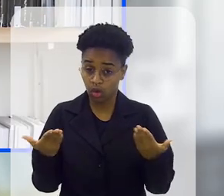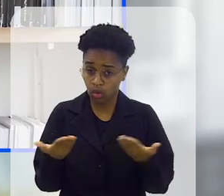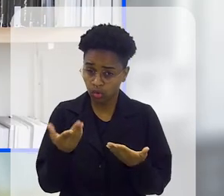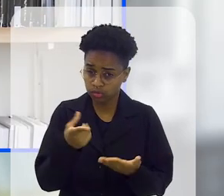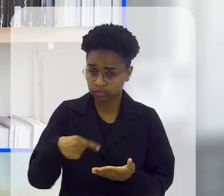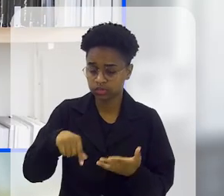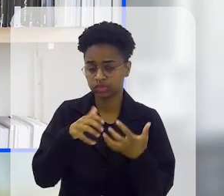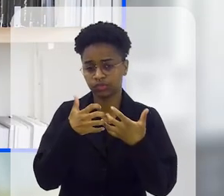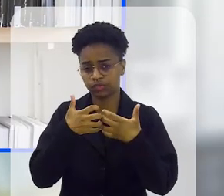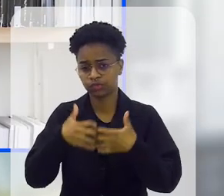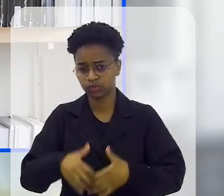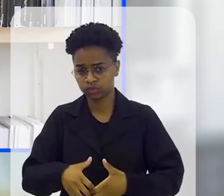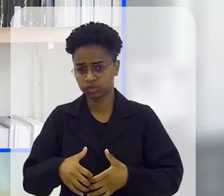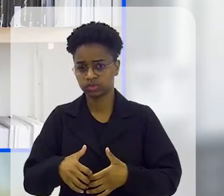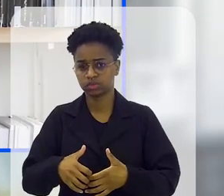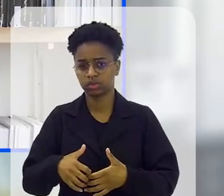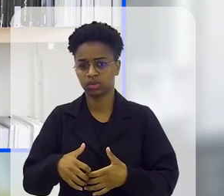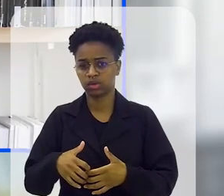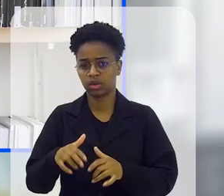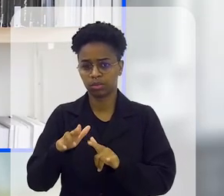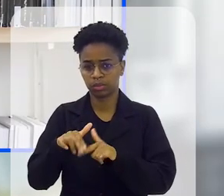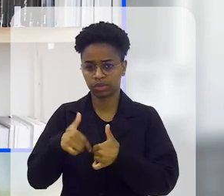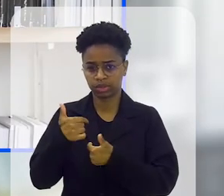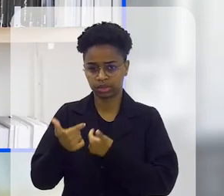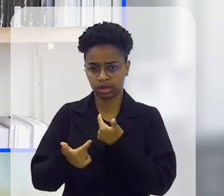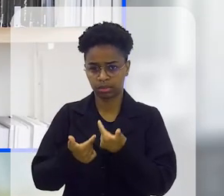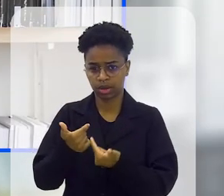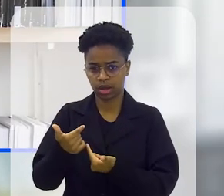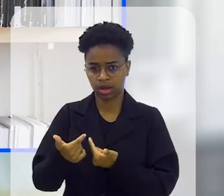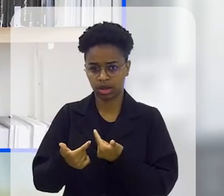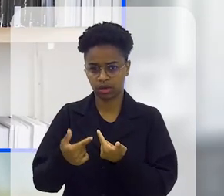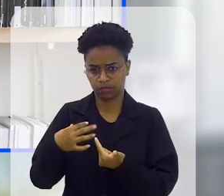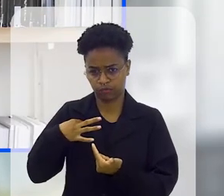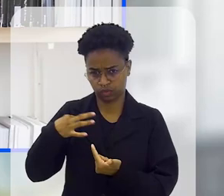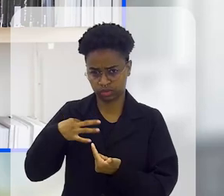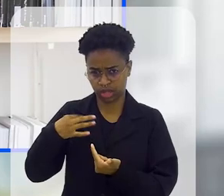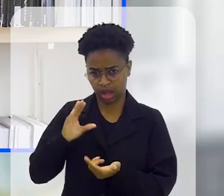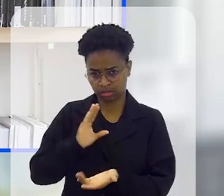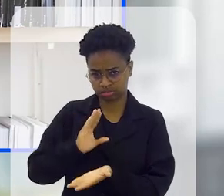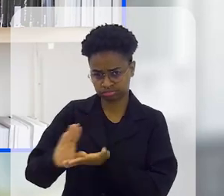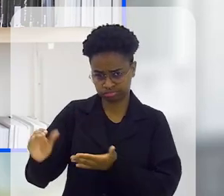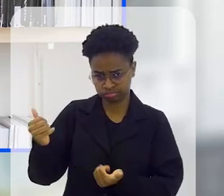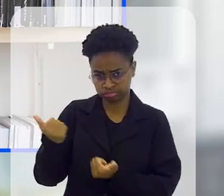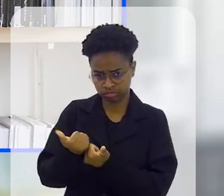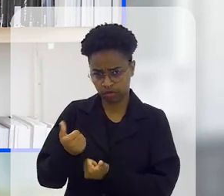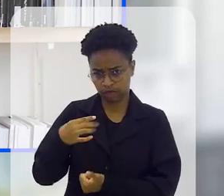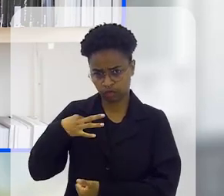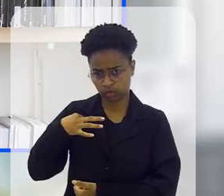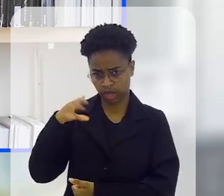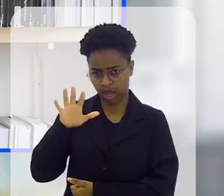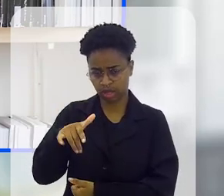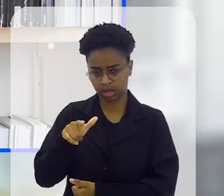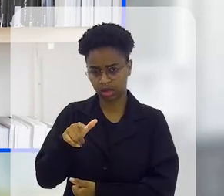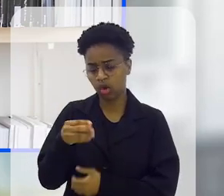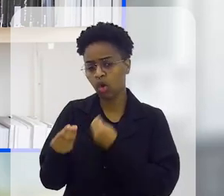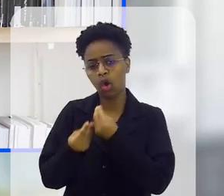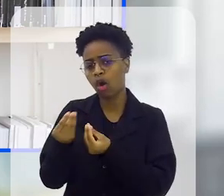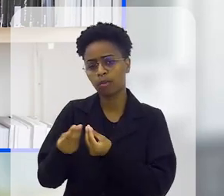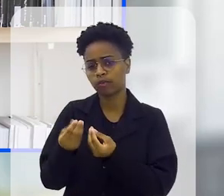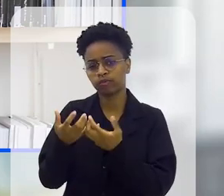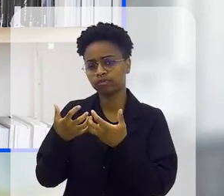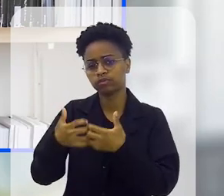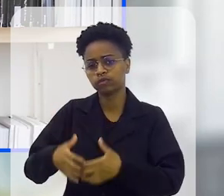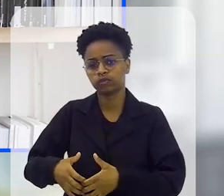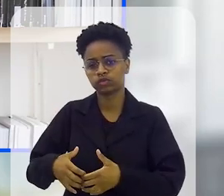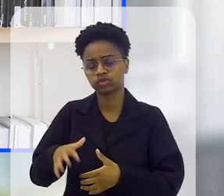vocês hoje funcionam através de trabalho custeio, voluntário, vamos dizer assim, vocês recebem algum tipo de recurso? Como